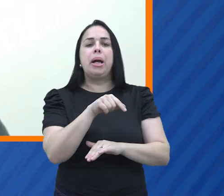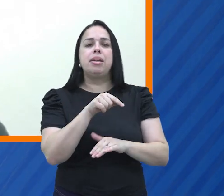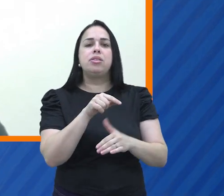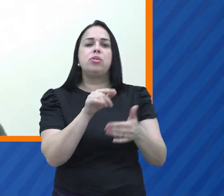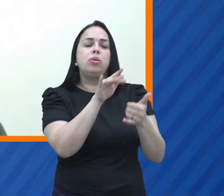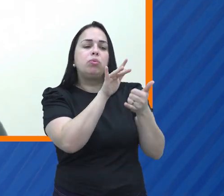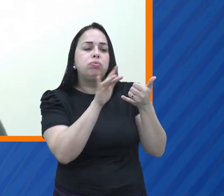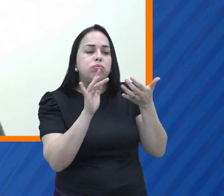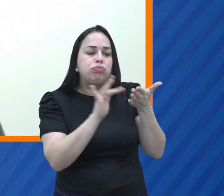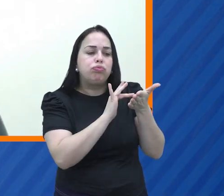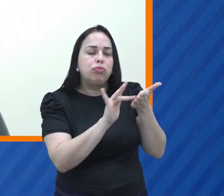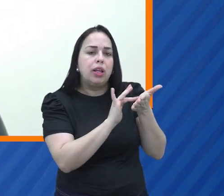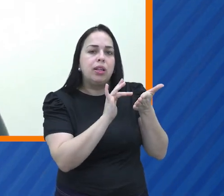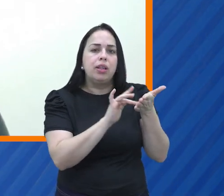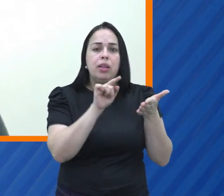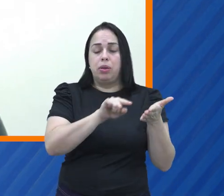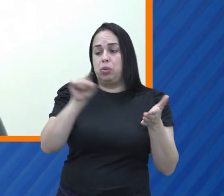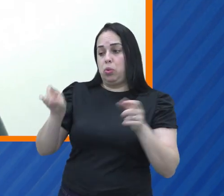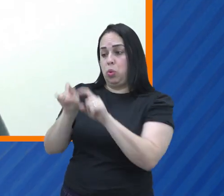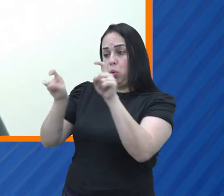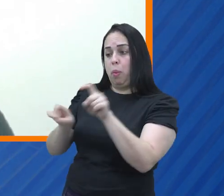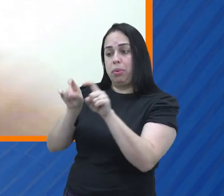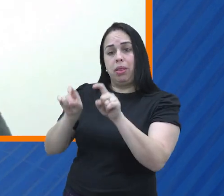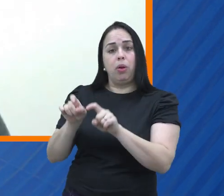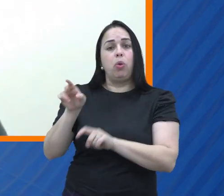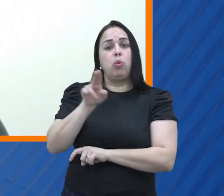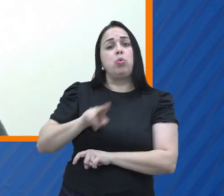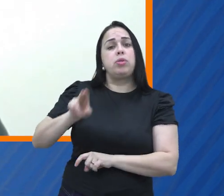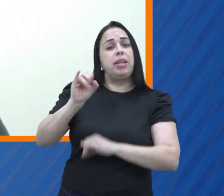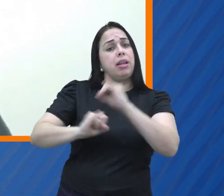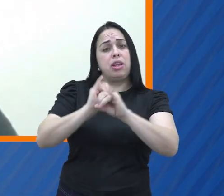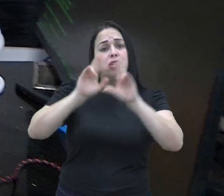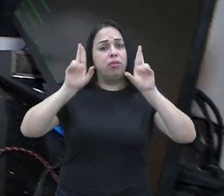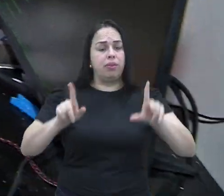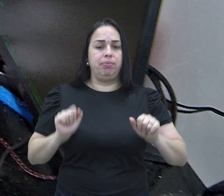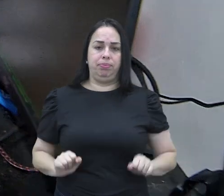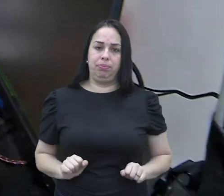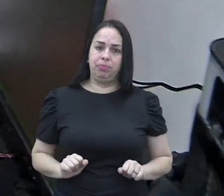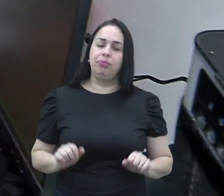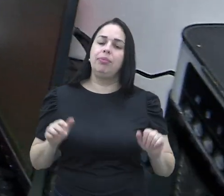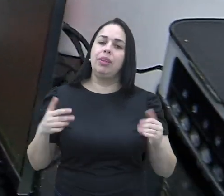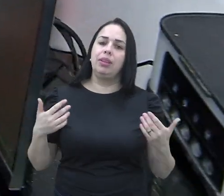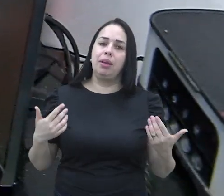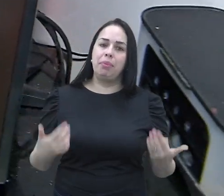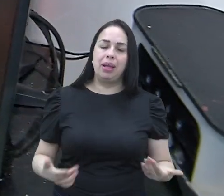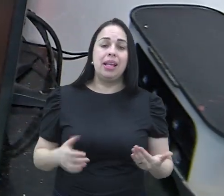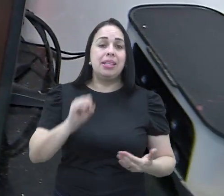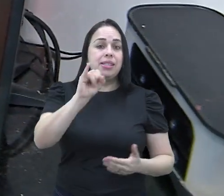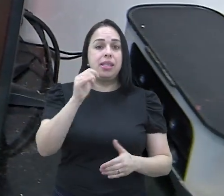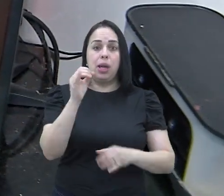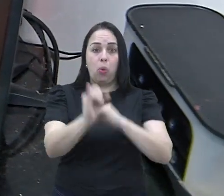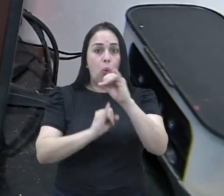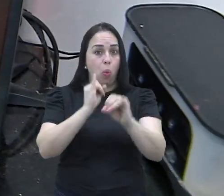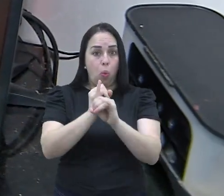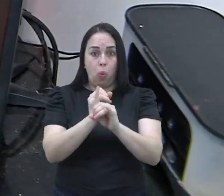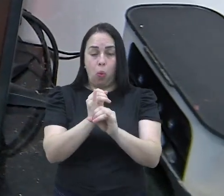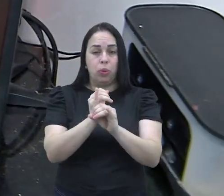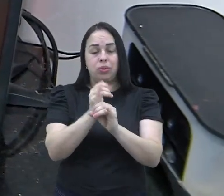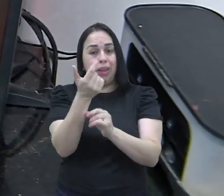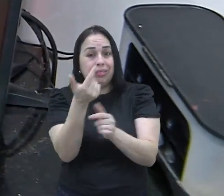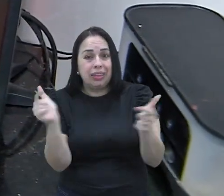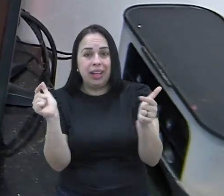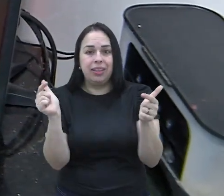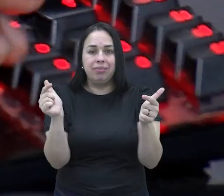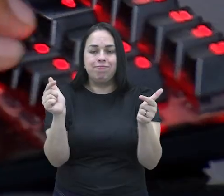tipo de uso que ele permite é diferente do que aquele que as pessoas fazem quando usam computador, né? Estar offline em um mundo hiperconectado